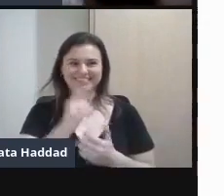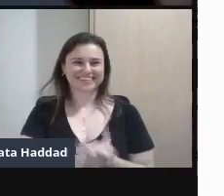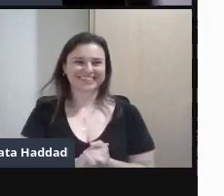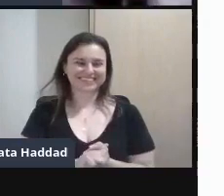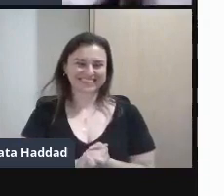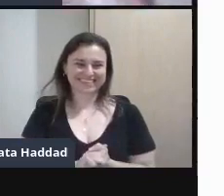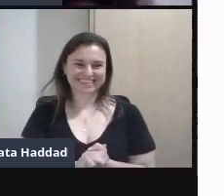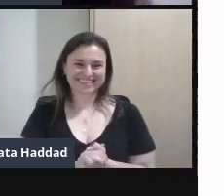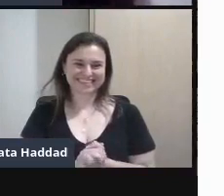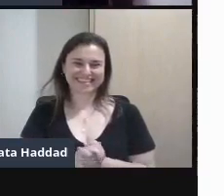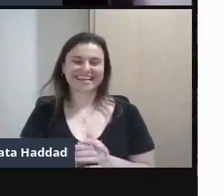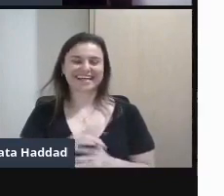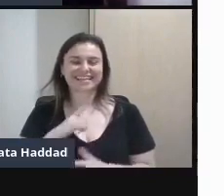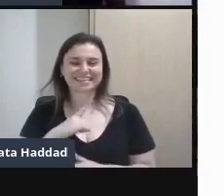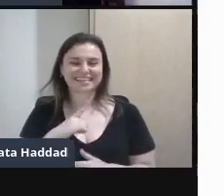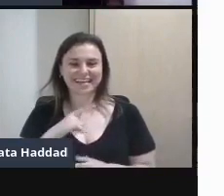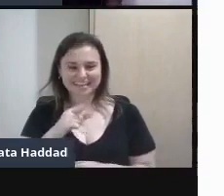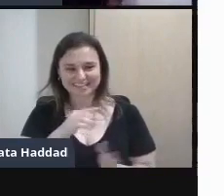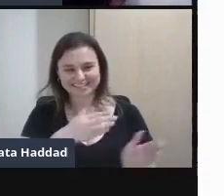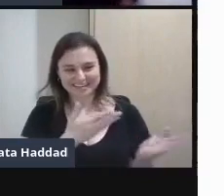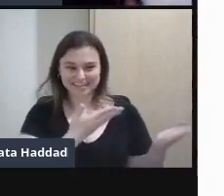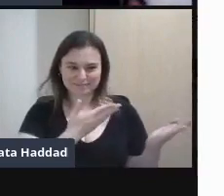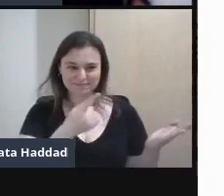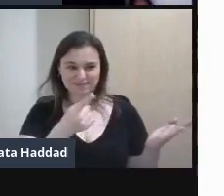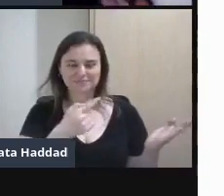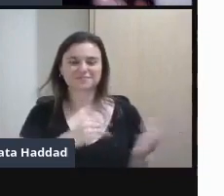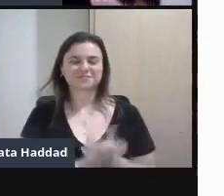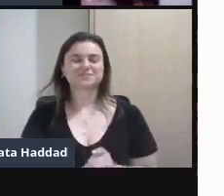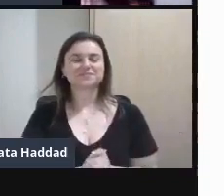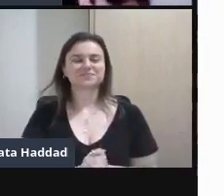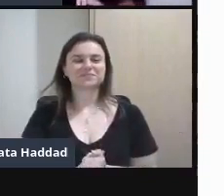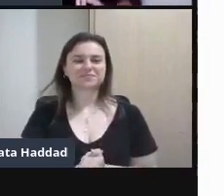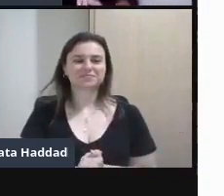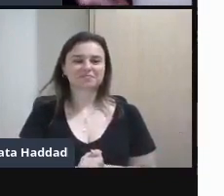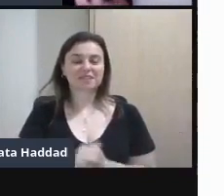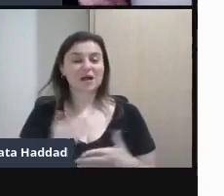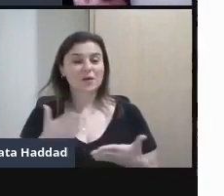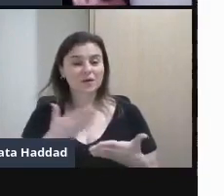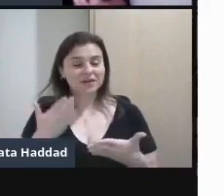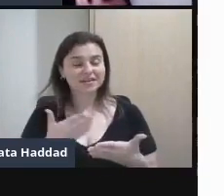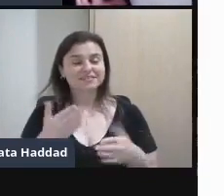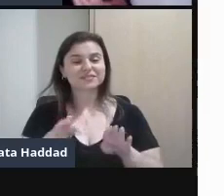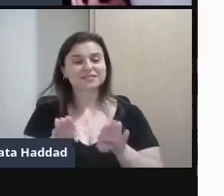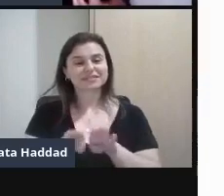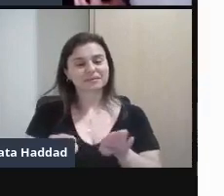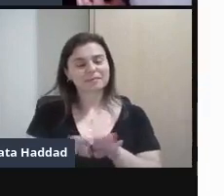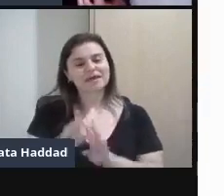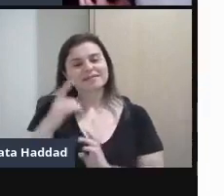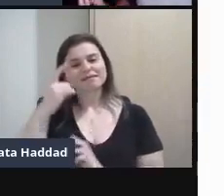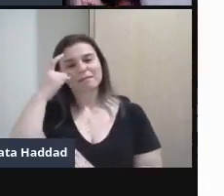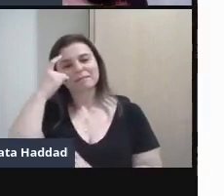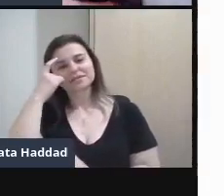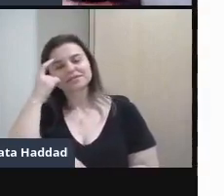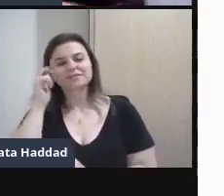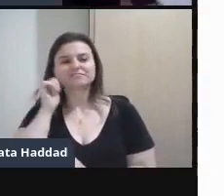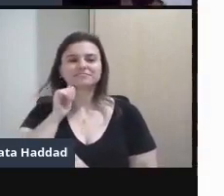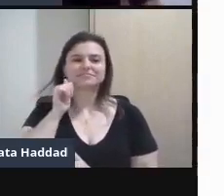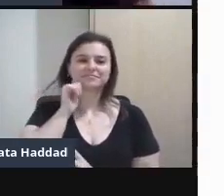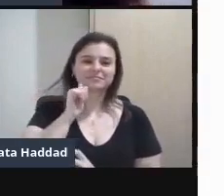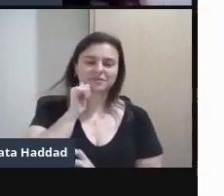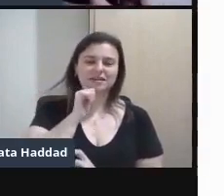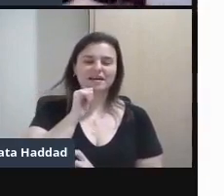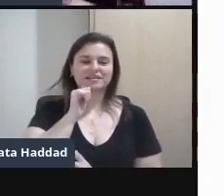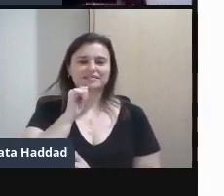mulheres sábias Esse que tá aí do lado Né E Este livro Também pensando Em mulheres artistas E também